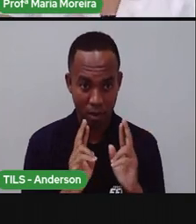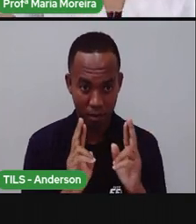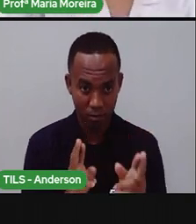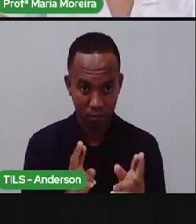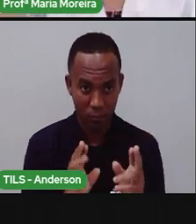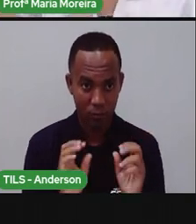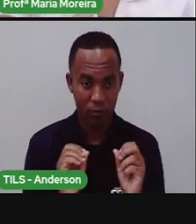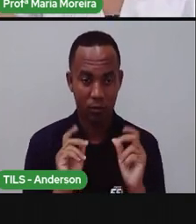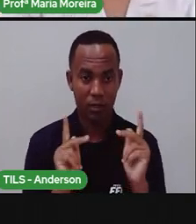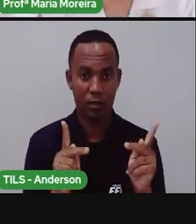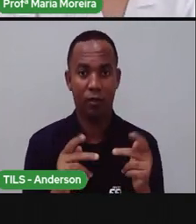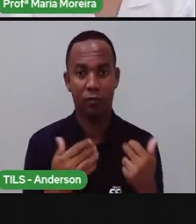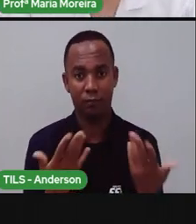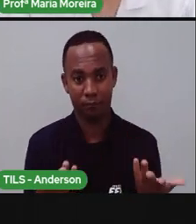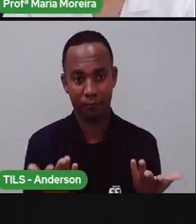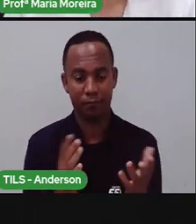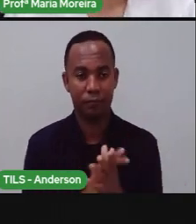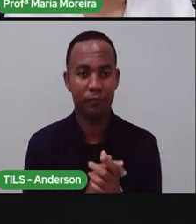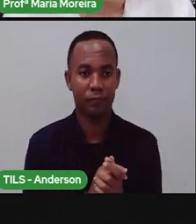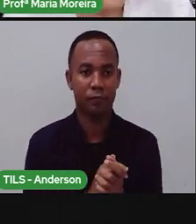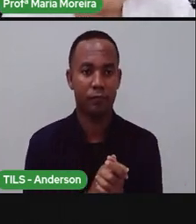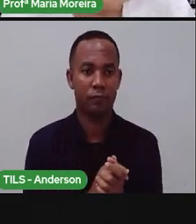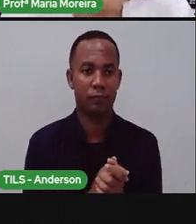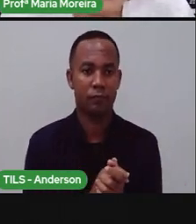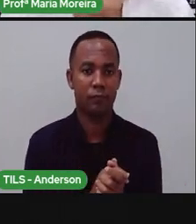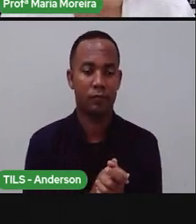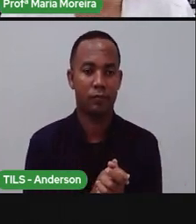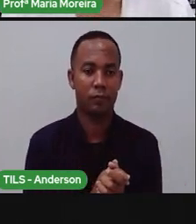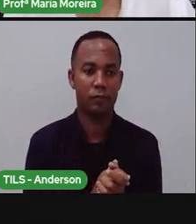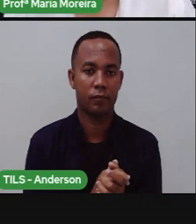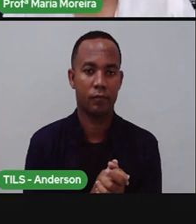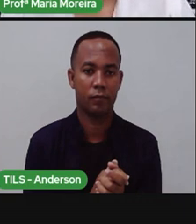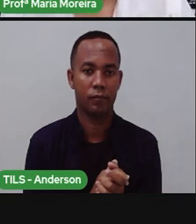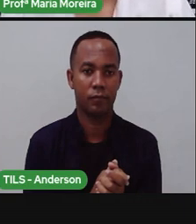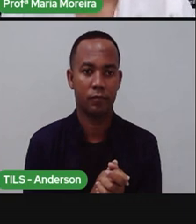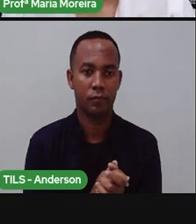tá, tá, tá, Tá, vamos lá?